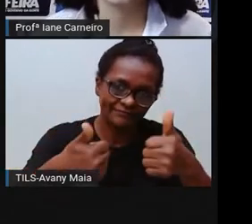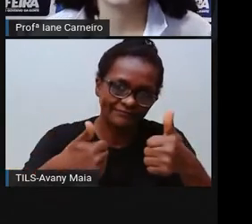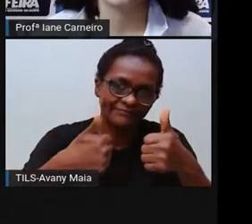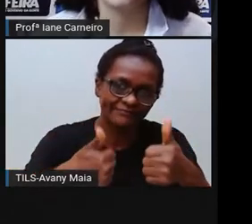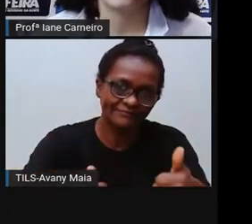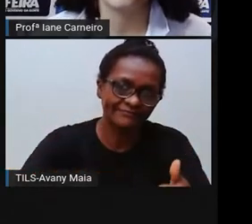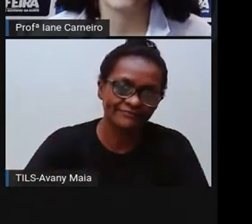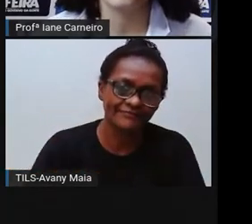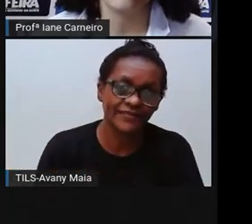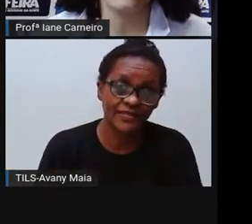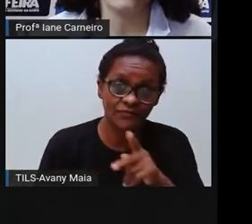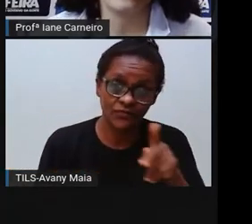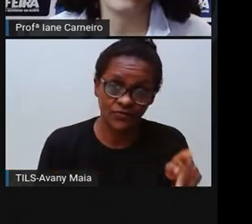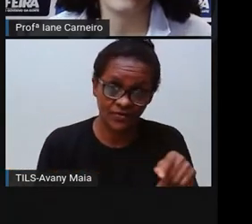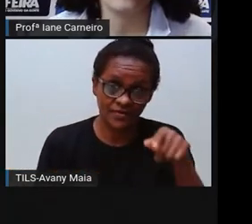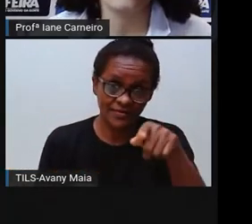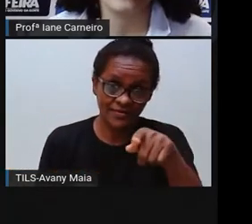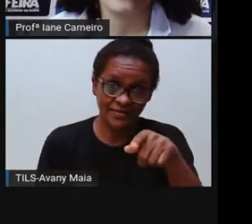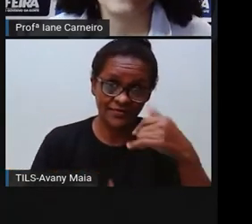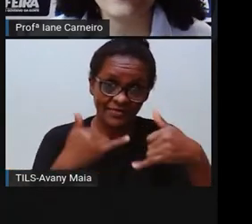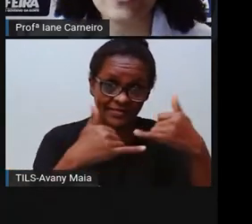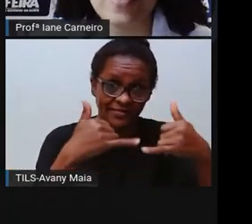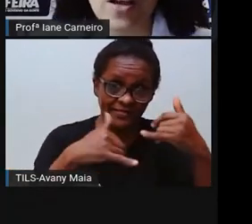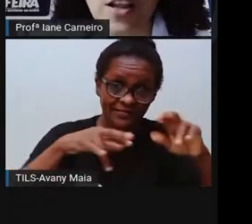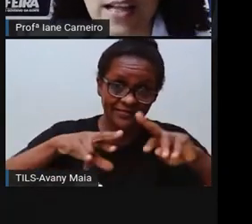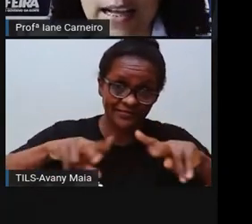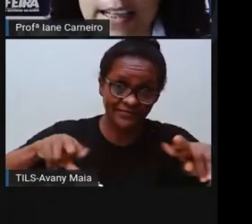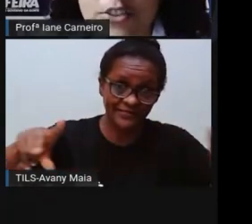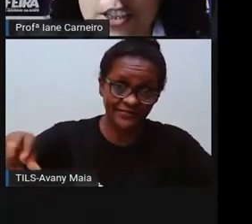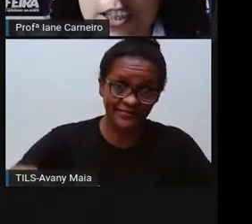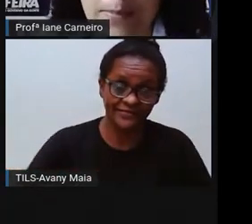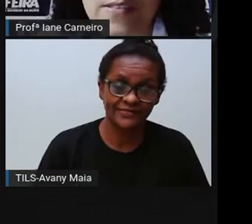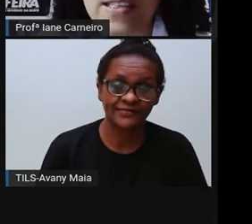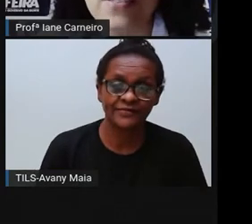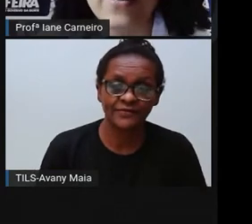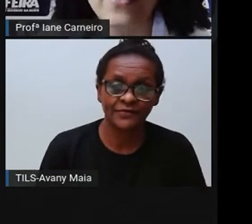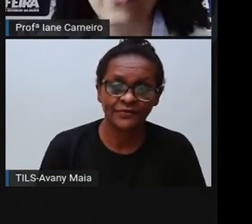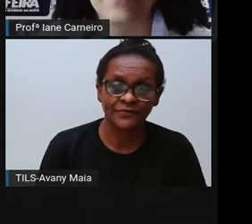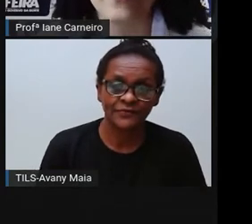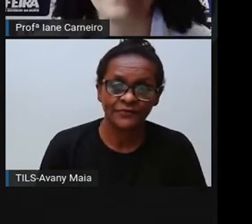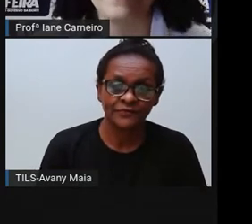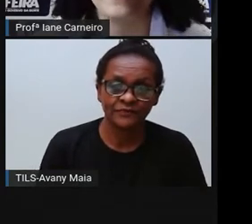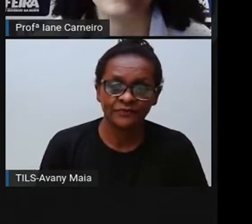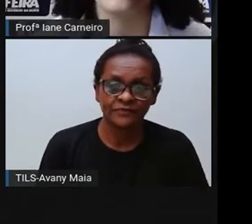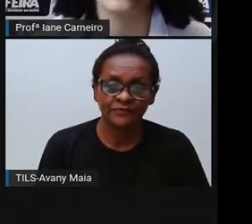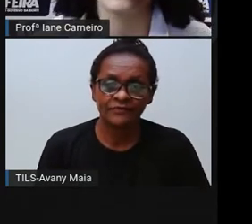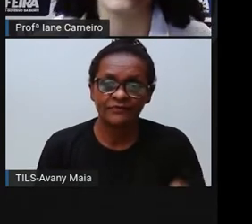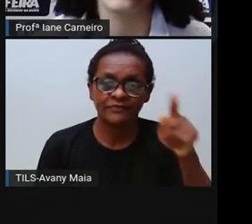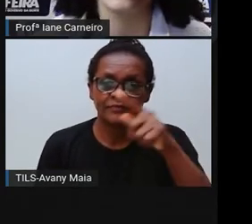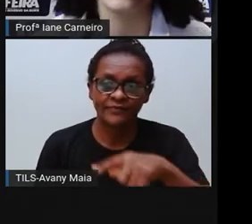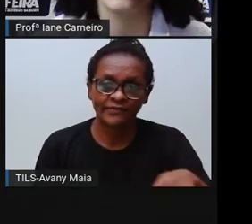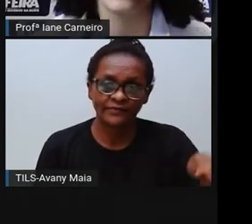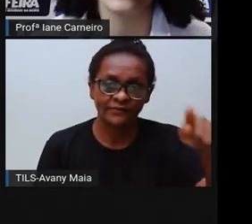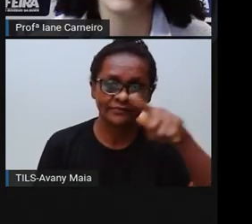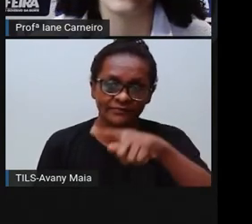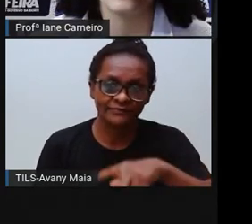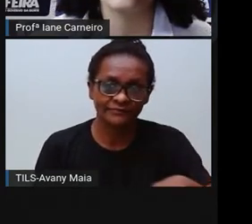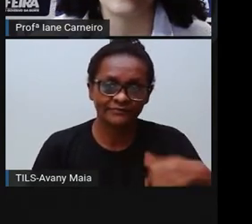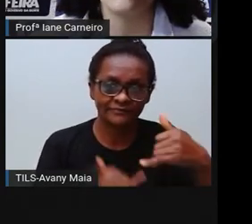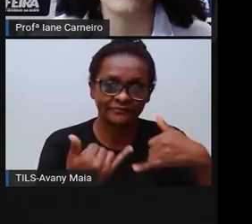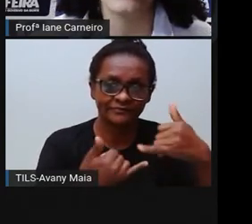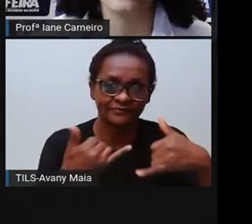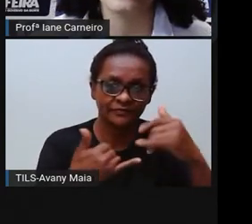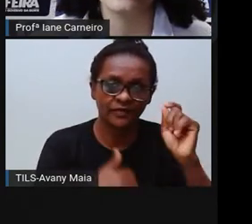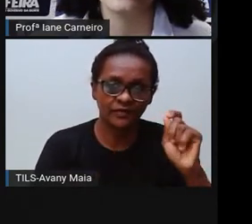trouxe aqui esse brinquedo. Quem sabe o nome dele, ó? Deixa eu só colocar a canetinha aqui pra vocês verem que a Pró tá marcando aqui. Quem